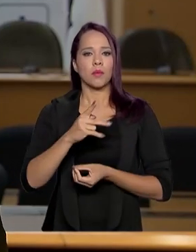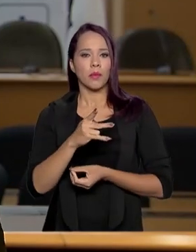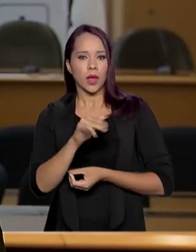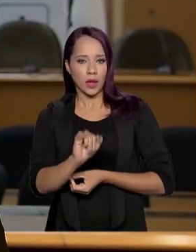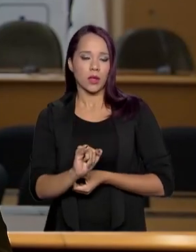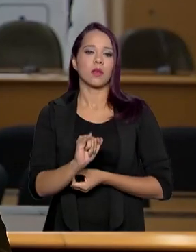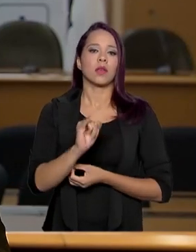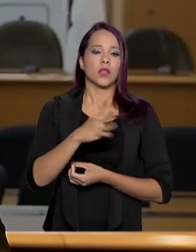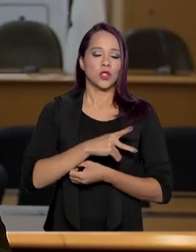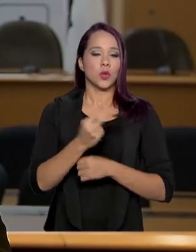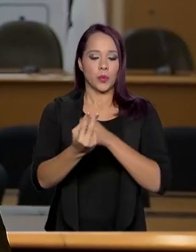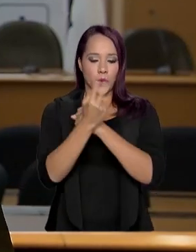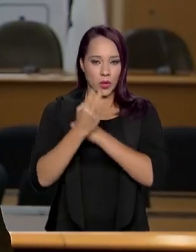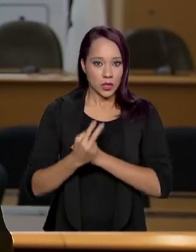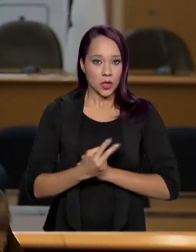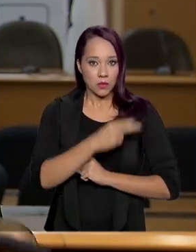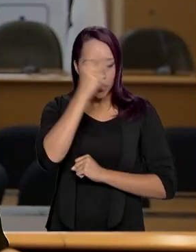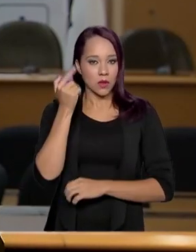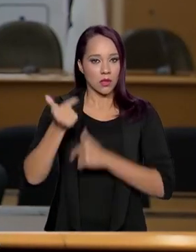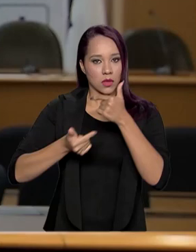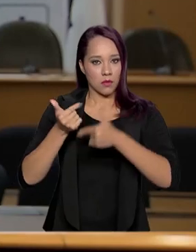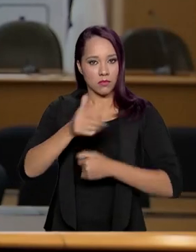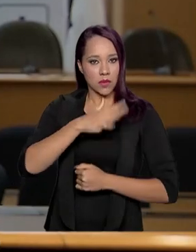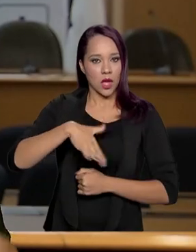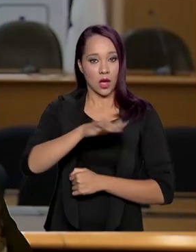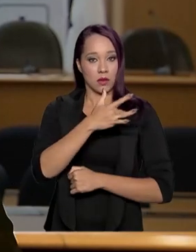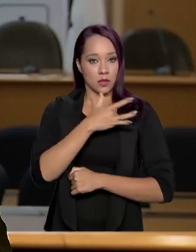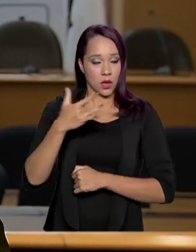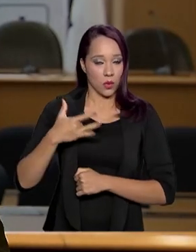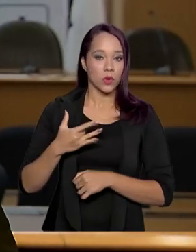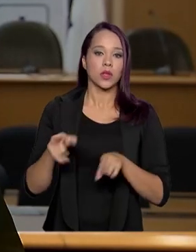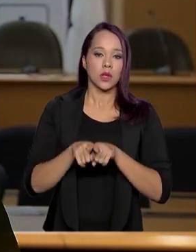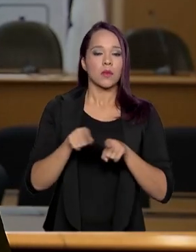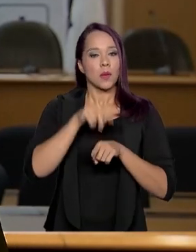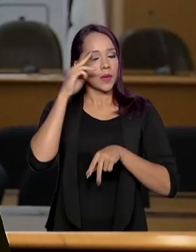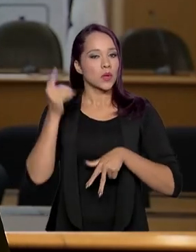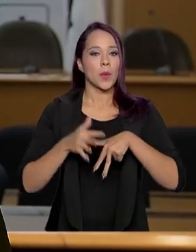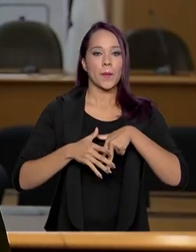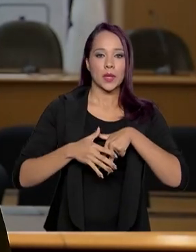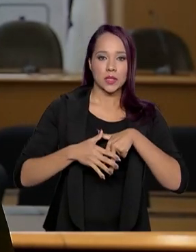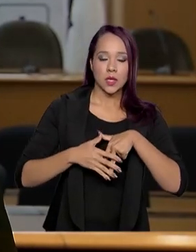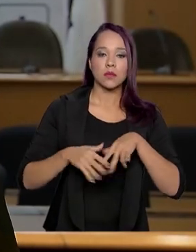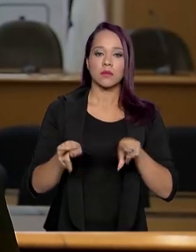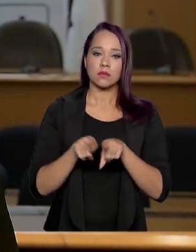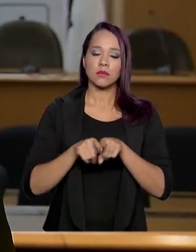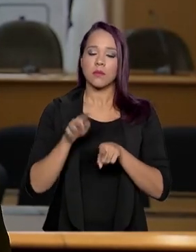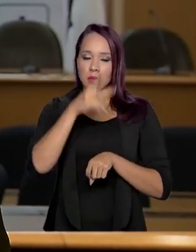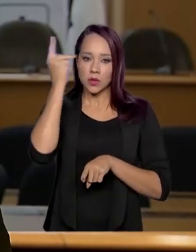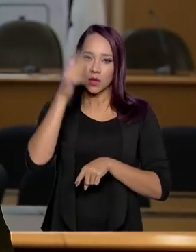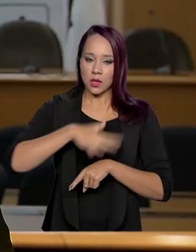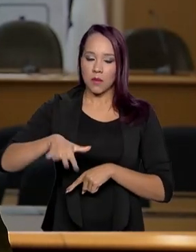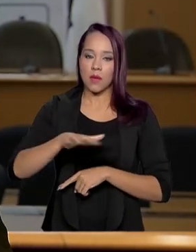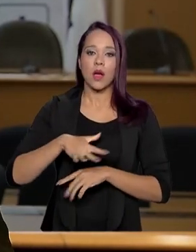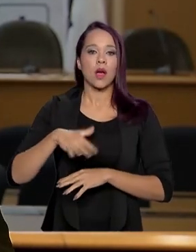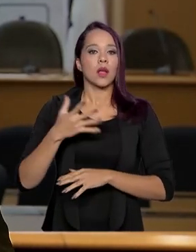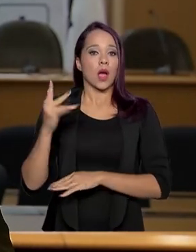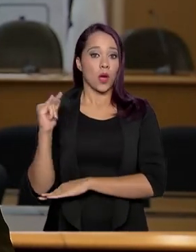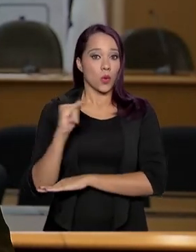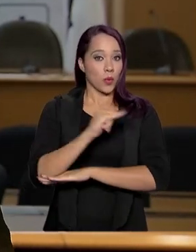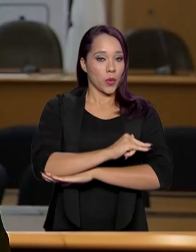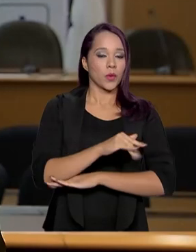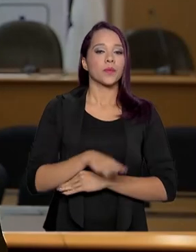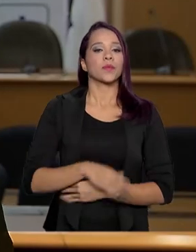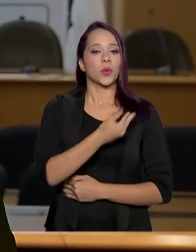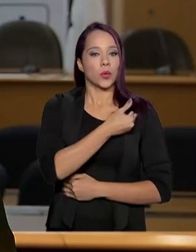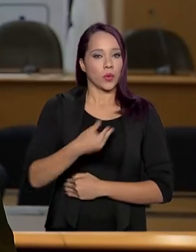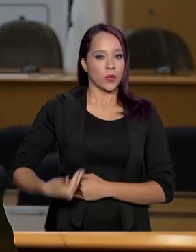proteção pessoal para as pessoas que trabalham na rede pública de saúde, para os pacientes e também para quem trabalha nos aeroportos. E olha,